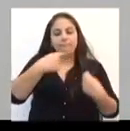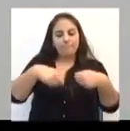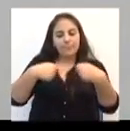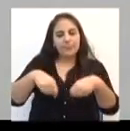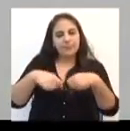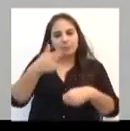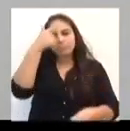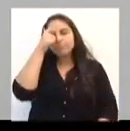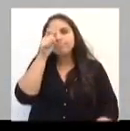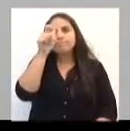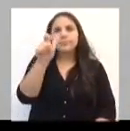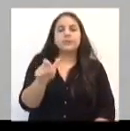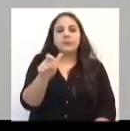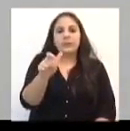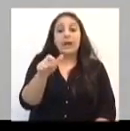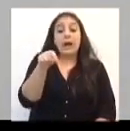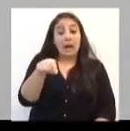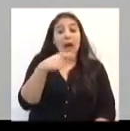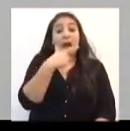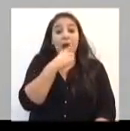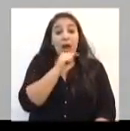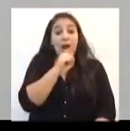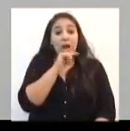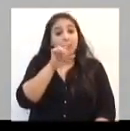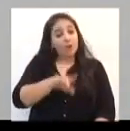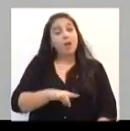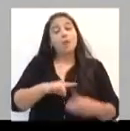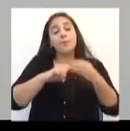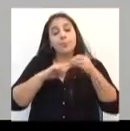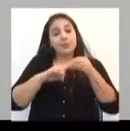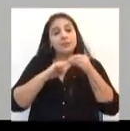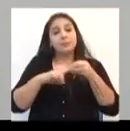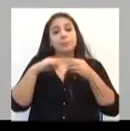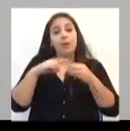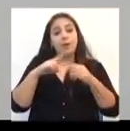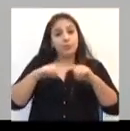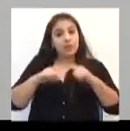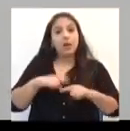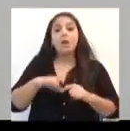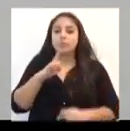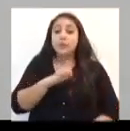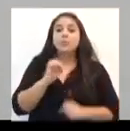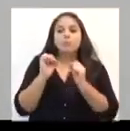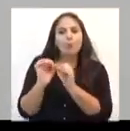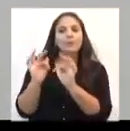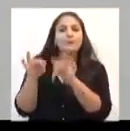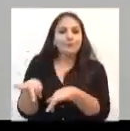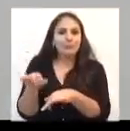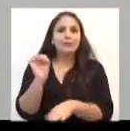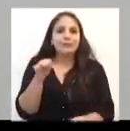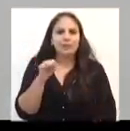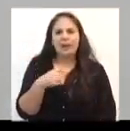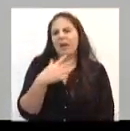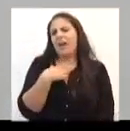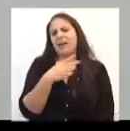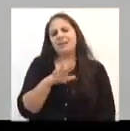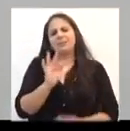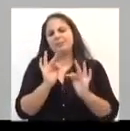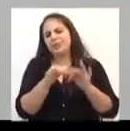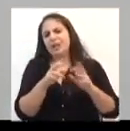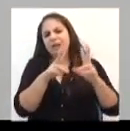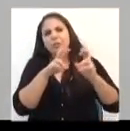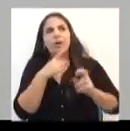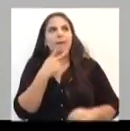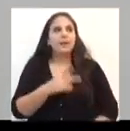conscientizar que a água é o nosso maior recurso e que ela é finita sim. Foi-se o tempo de dizer que a água não era,